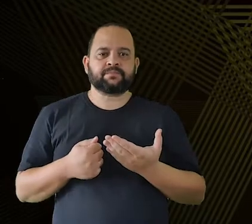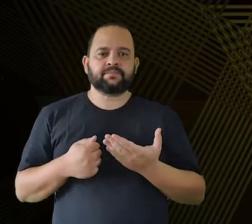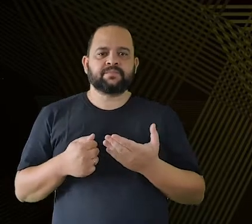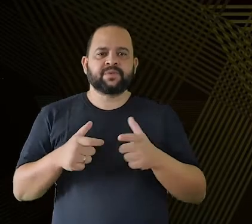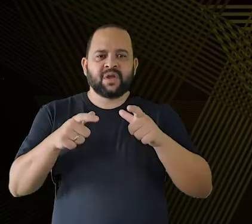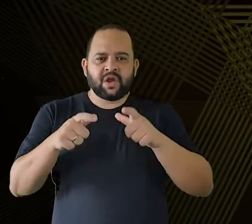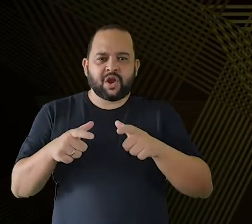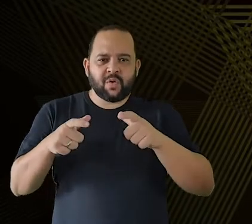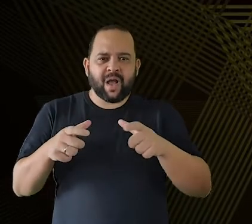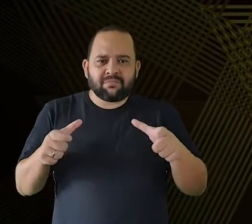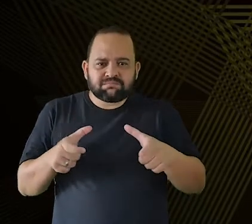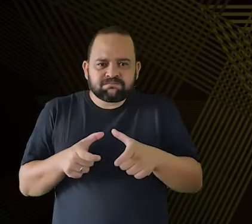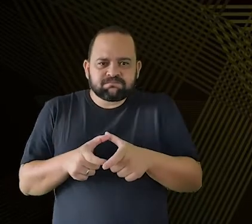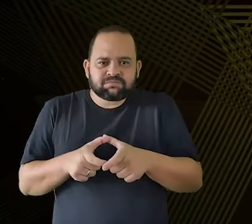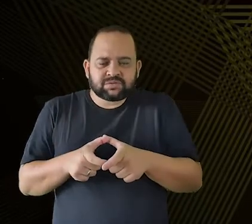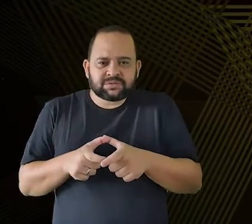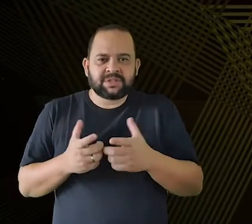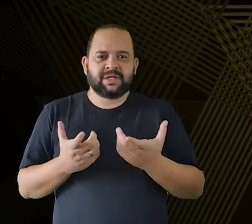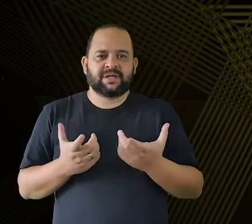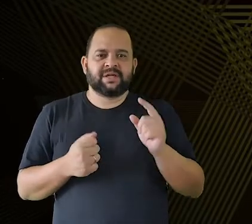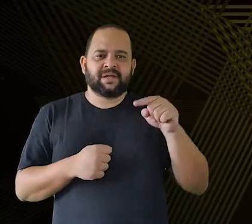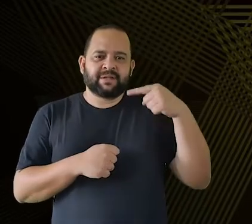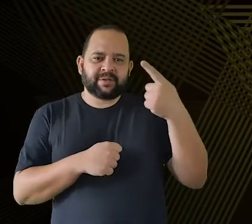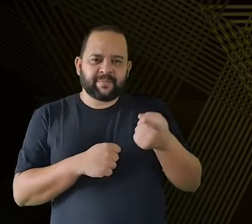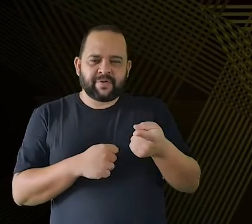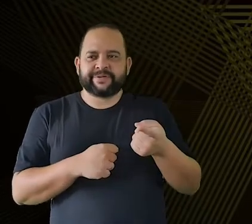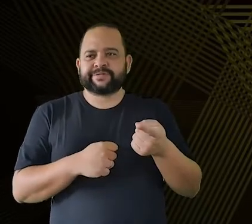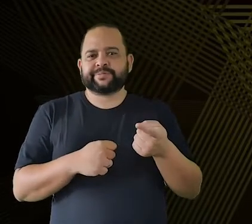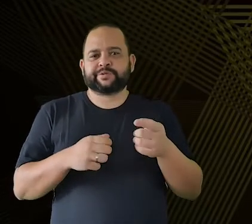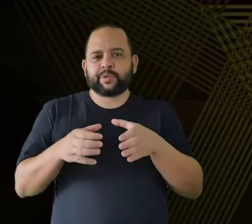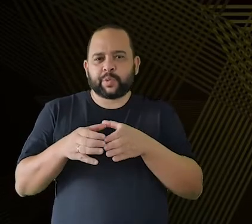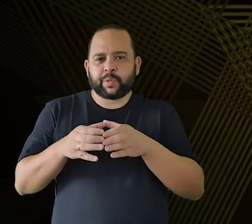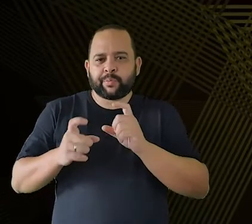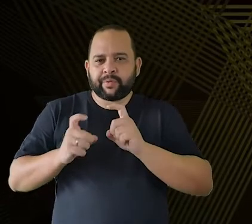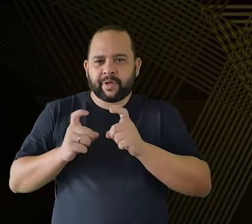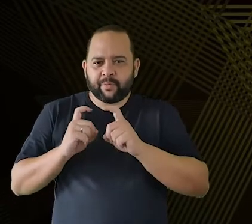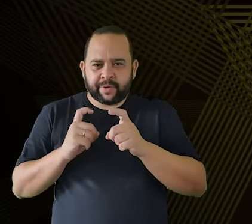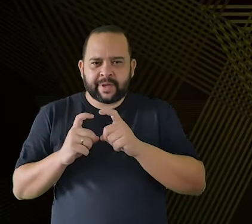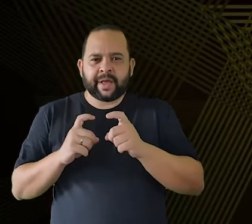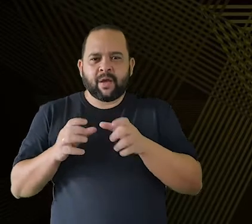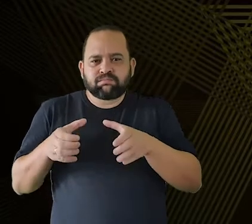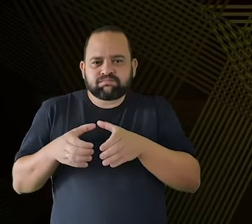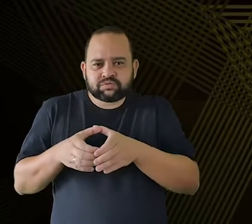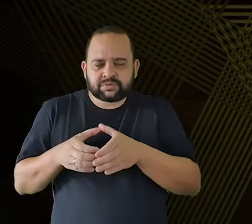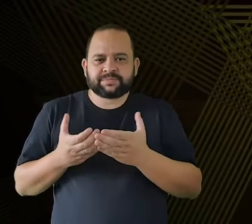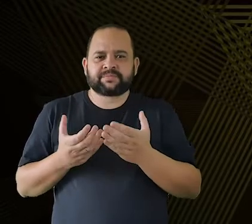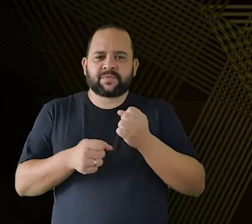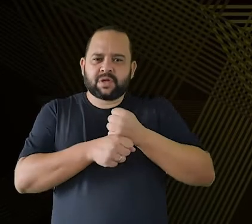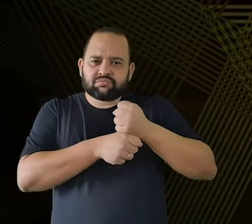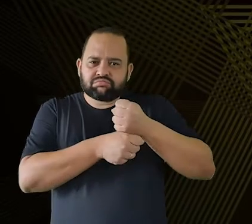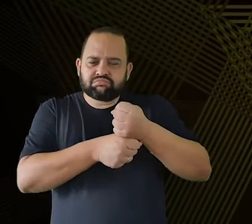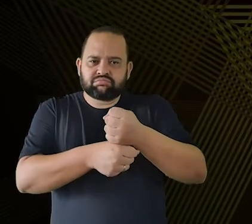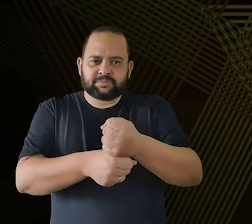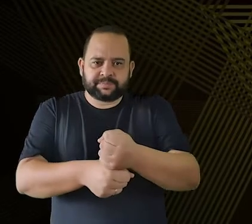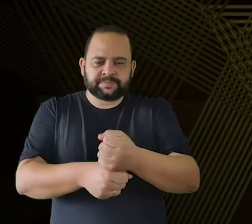em pequenos salões, depois de jantares, ou em pequenas reuniões. E com o passar do tempo, com o